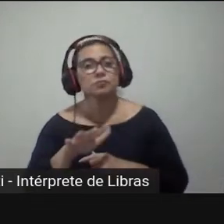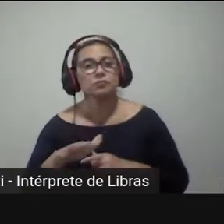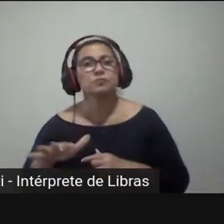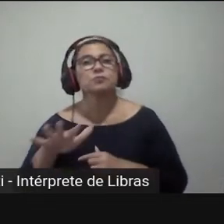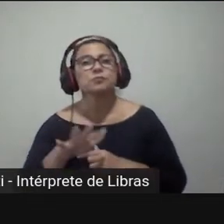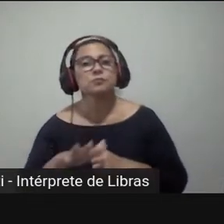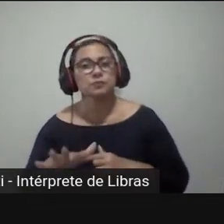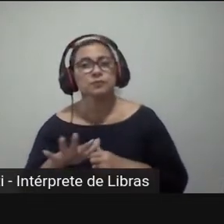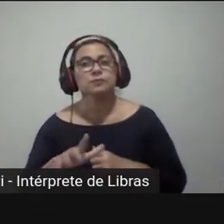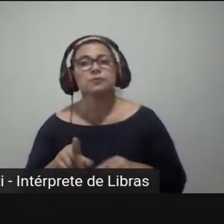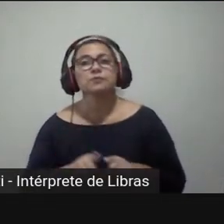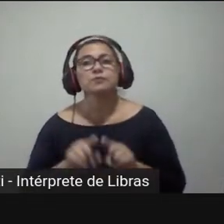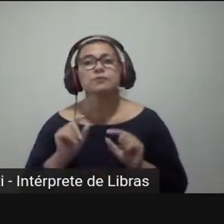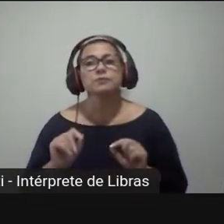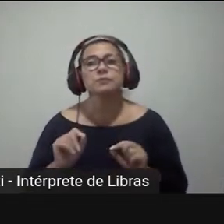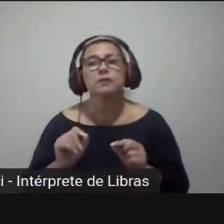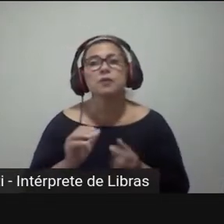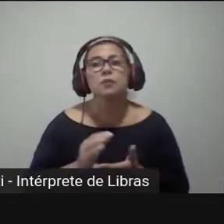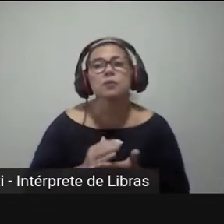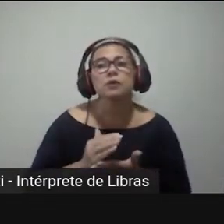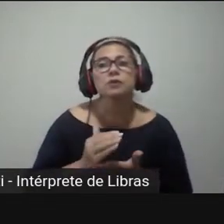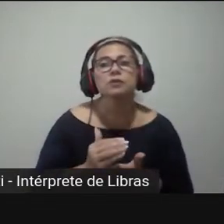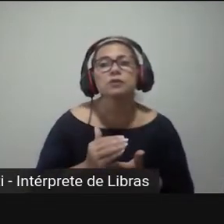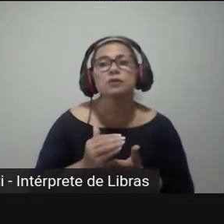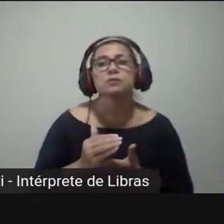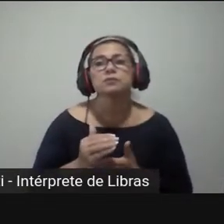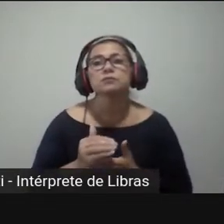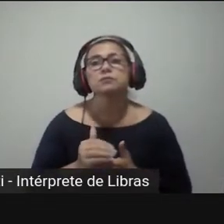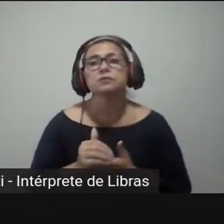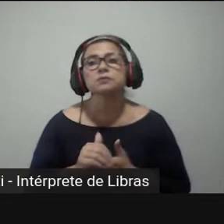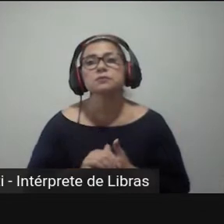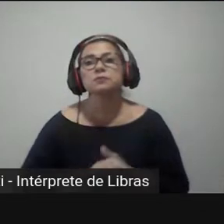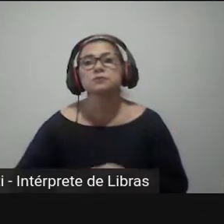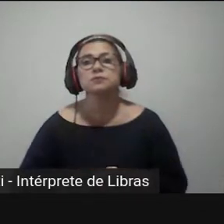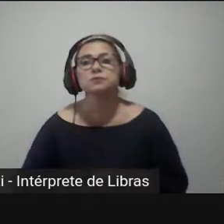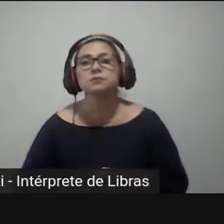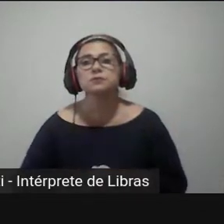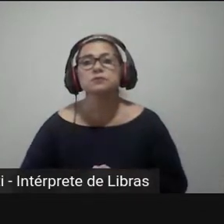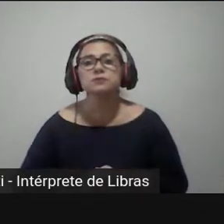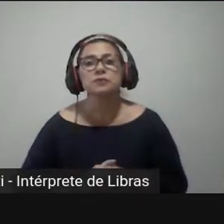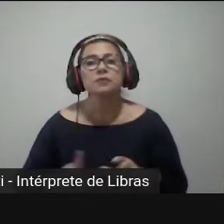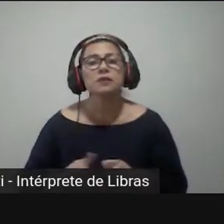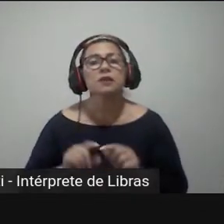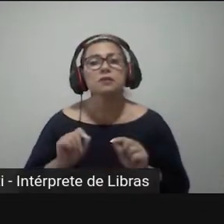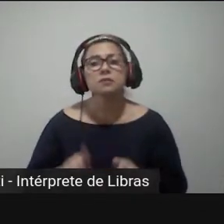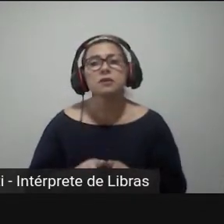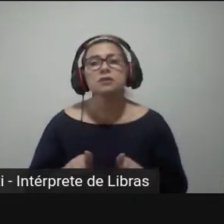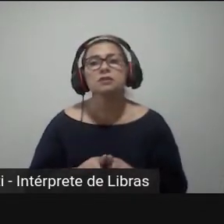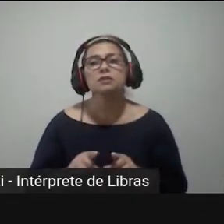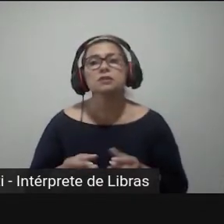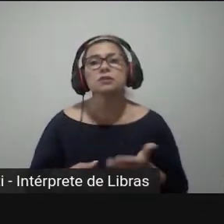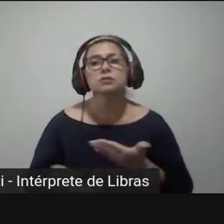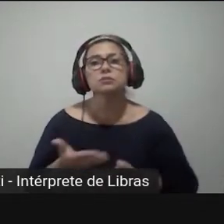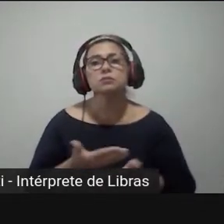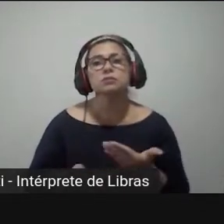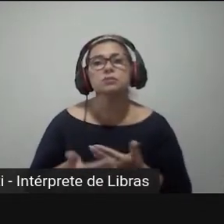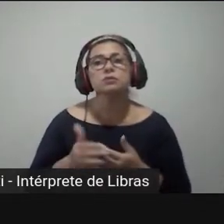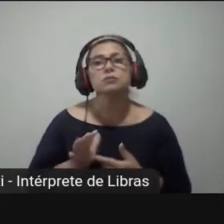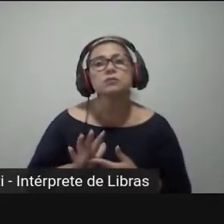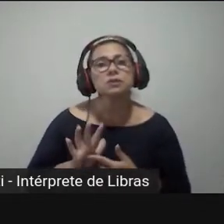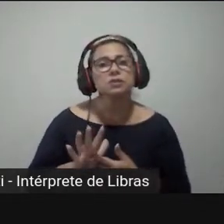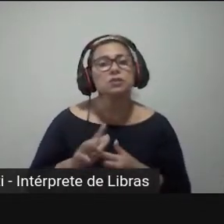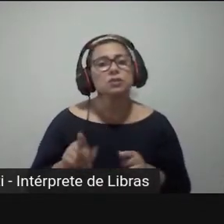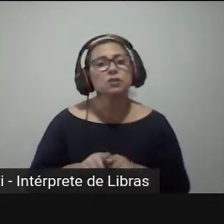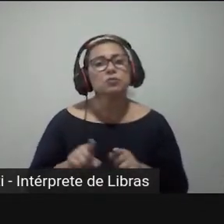e o cidadão digita o que deseja. Então, a Assembleia Legislativa de São Paulo e as duas